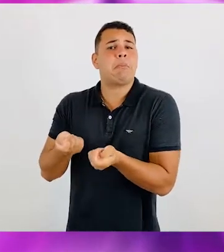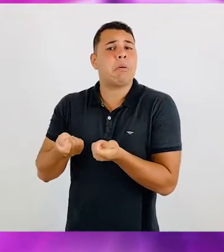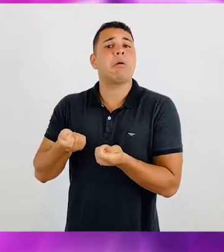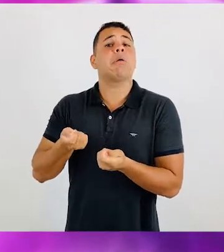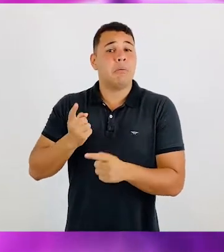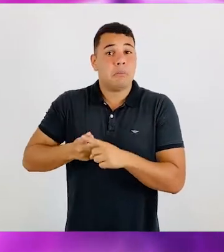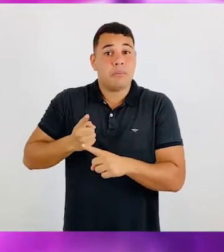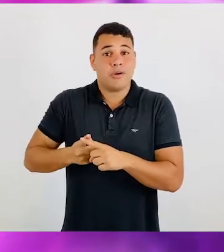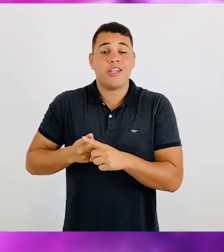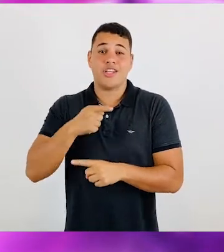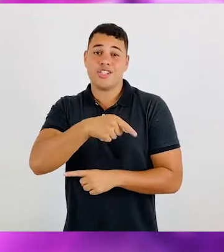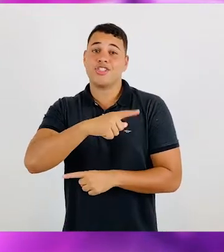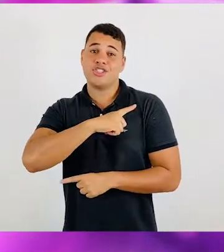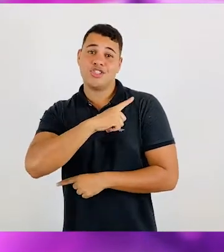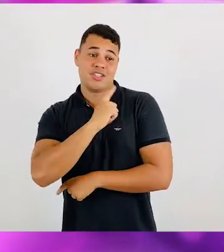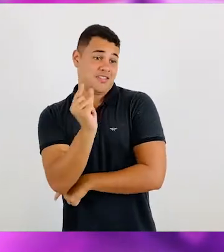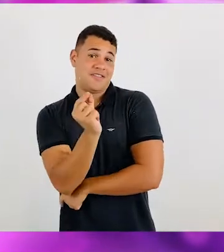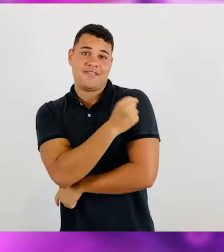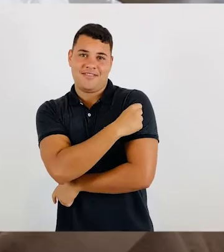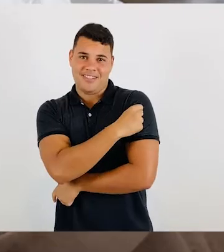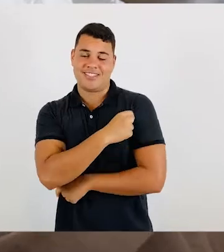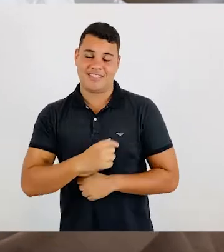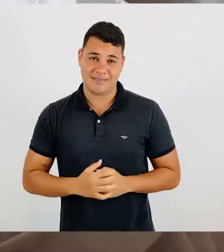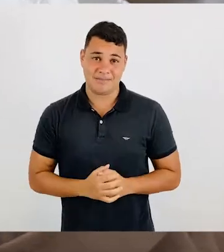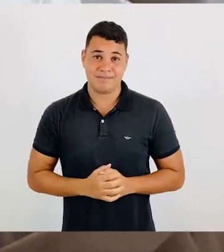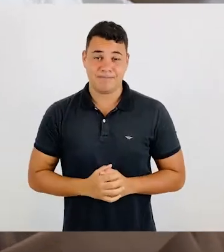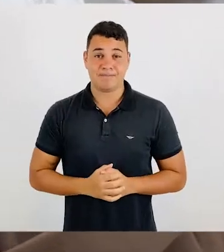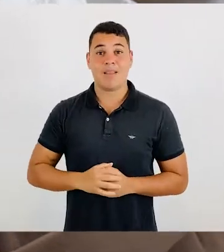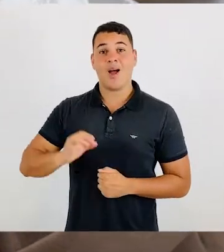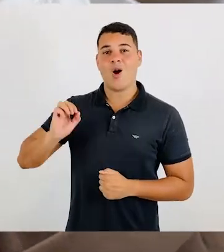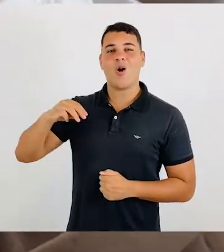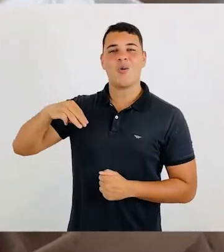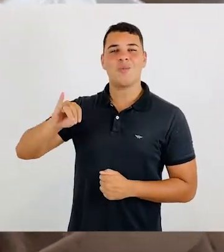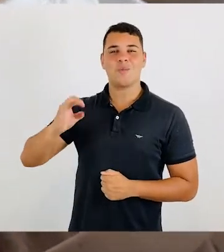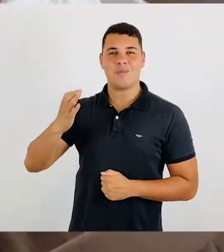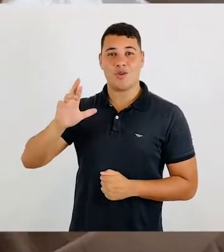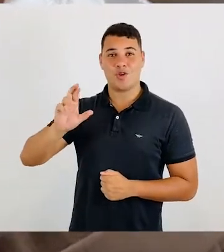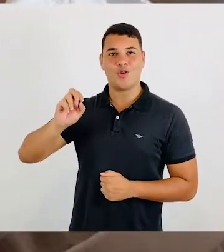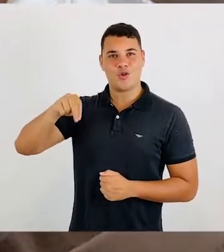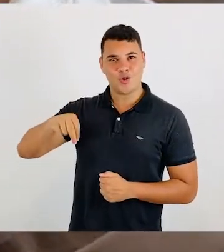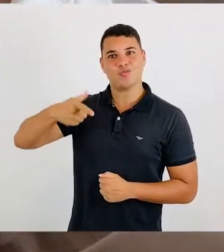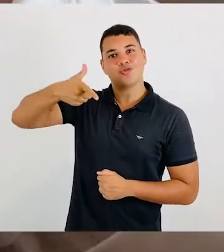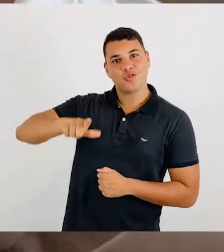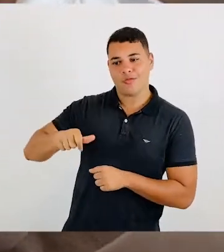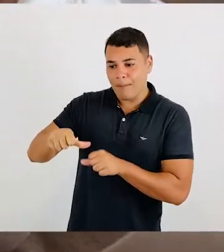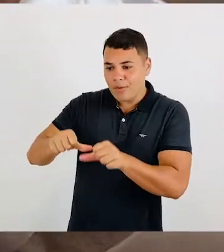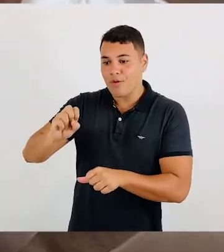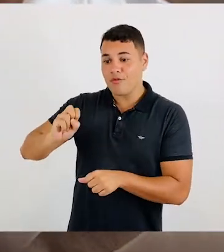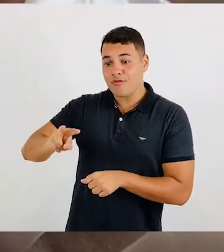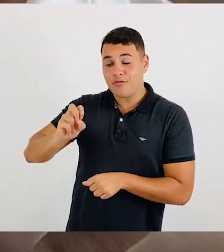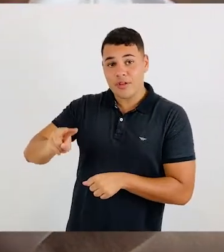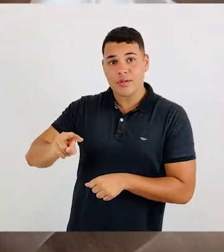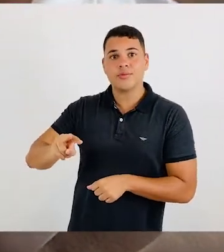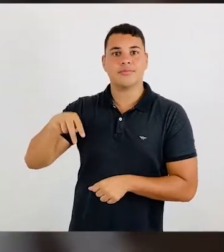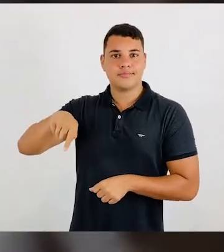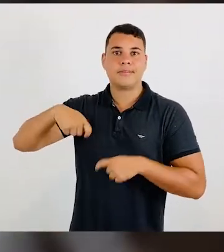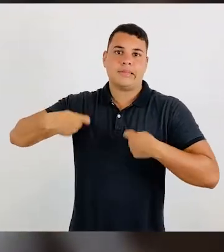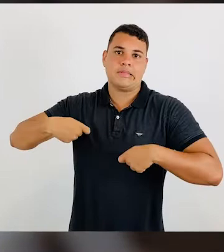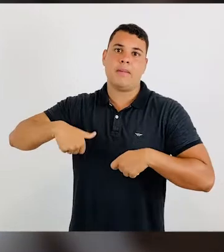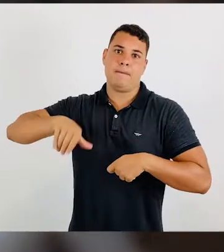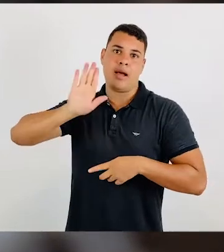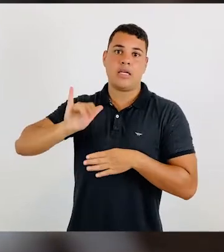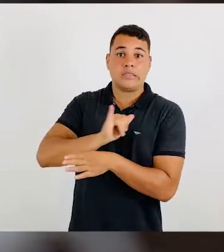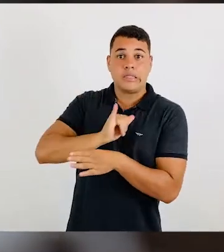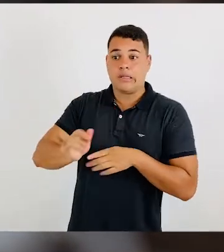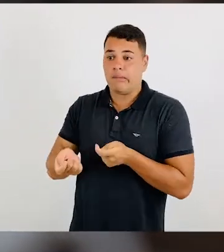da Delta sem grandes danos, muito por conta da vacinação. Na Ômicron, a gente precisa conter os